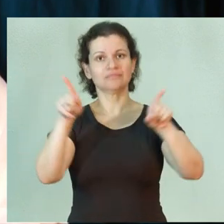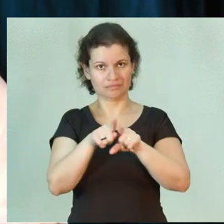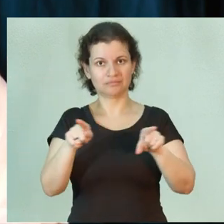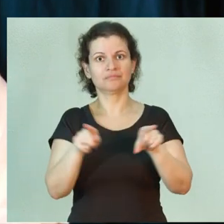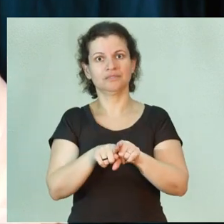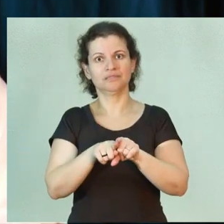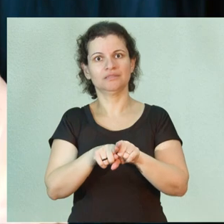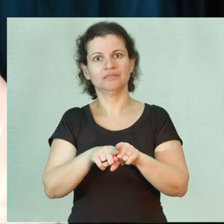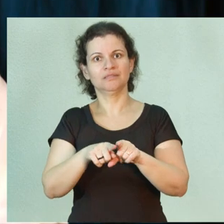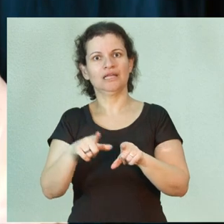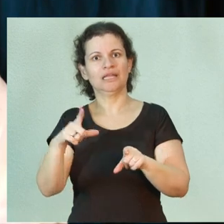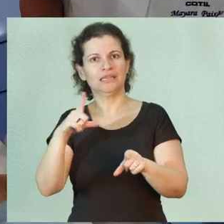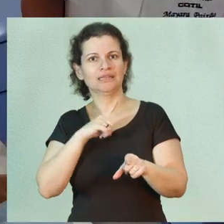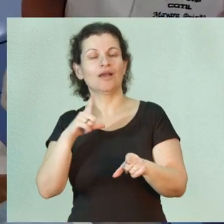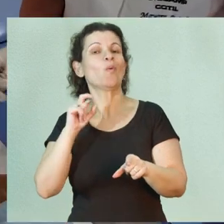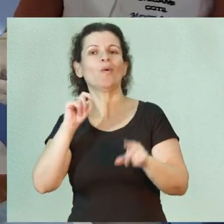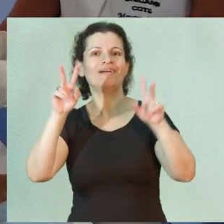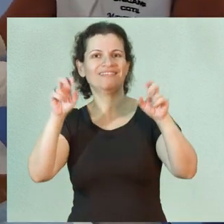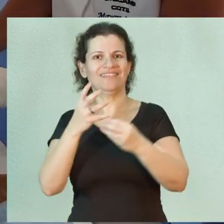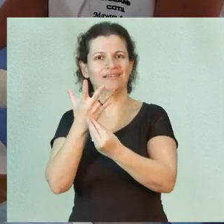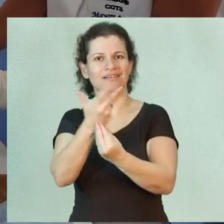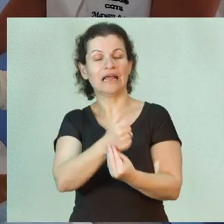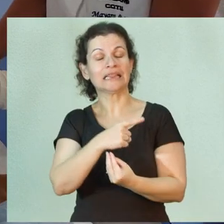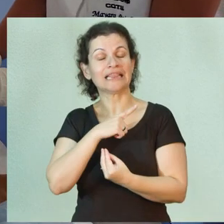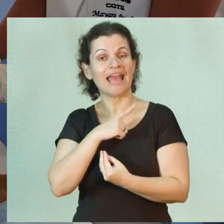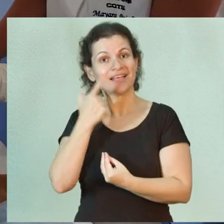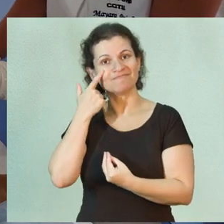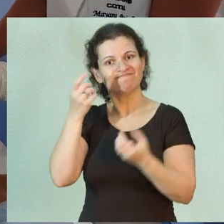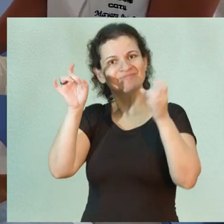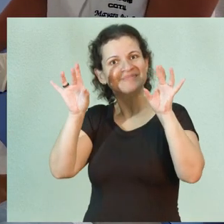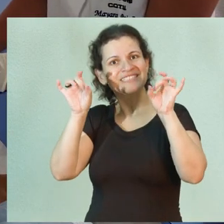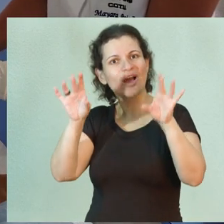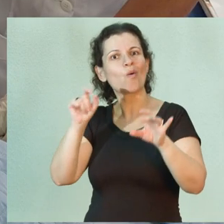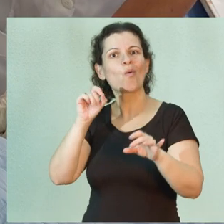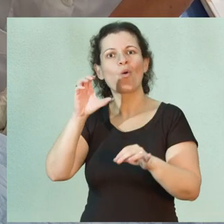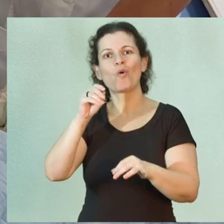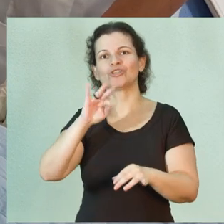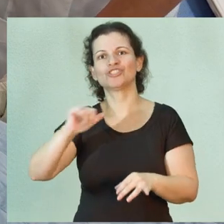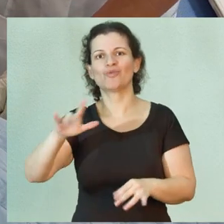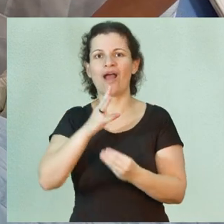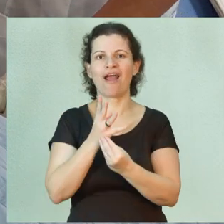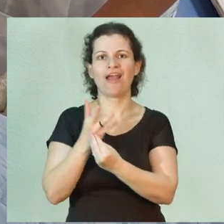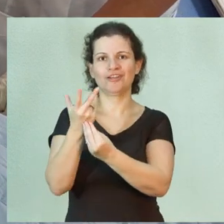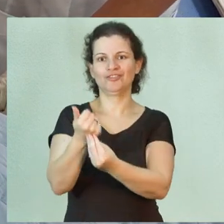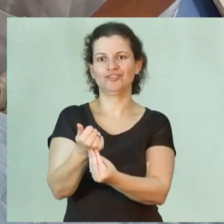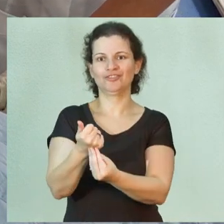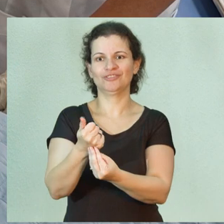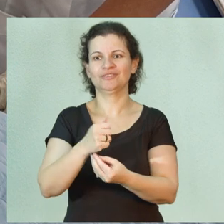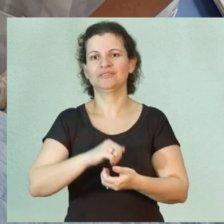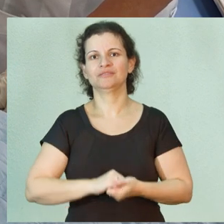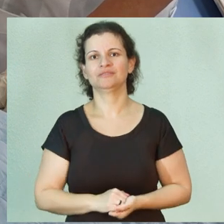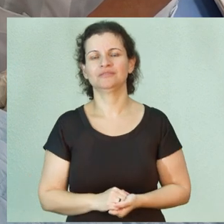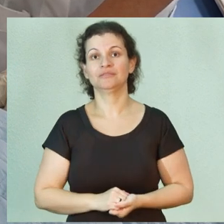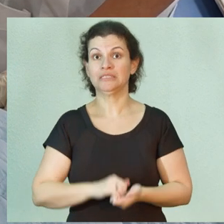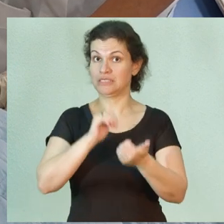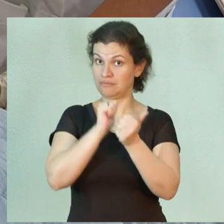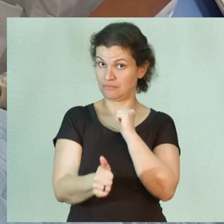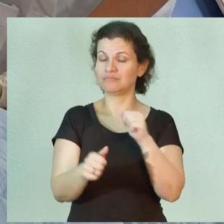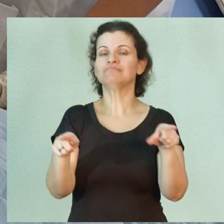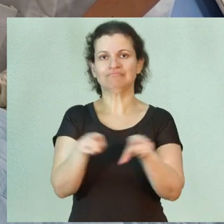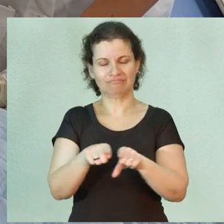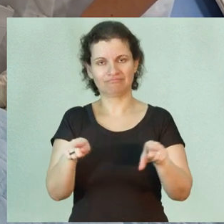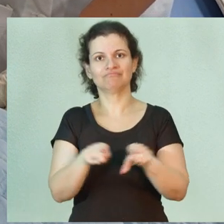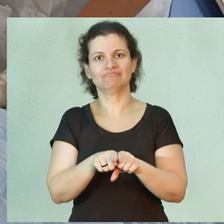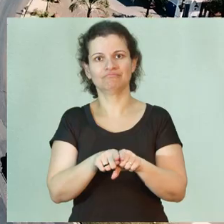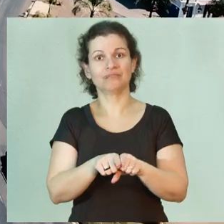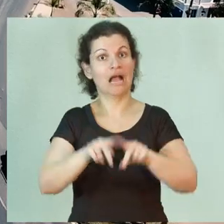com referência a atividades artísticas, merece um destaque especial o Cotil Arte. O esporte também é um